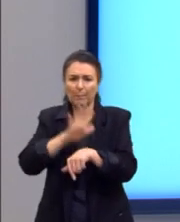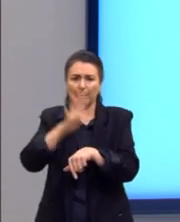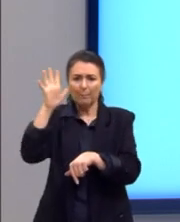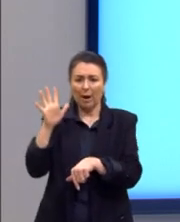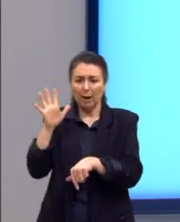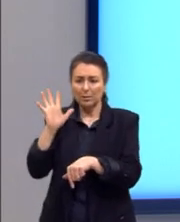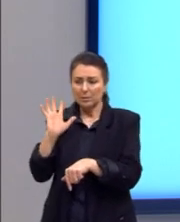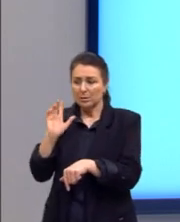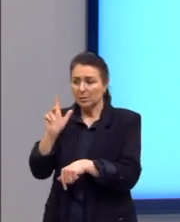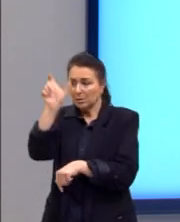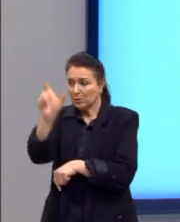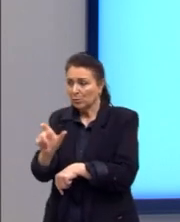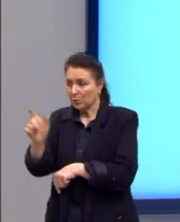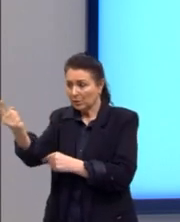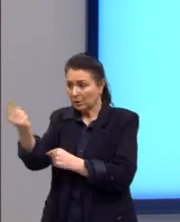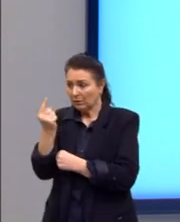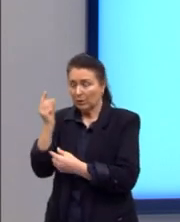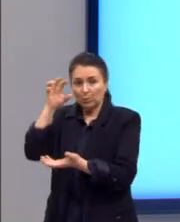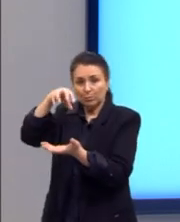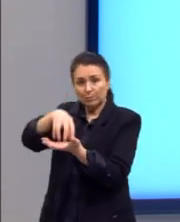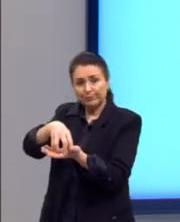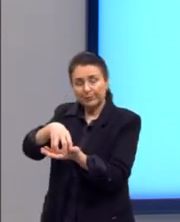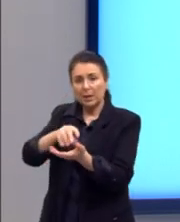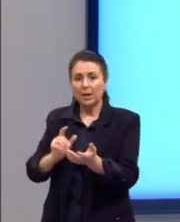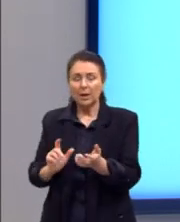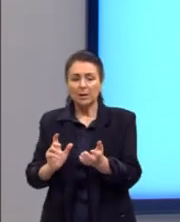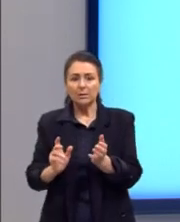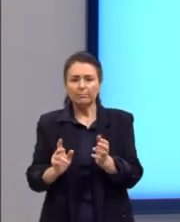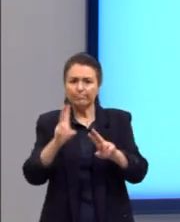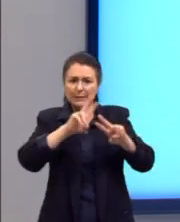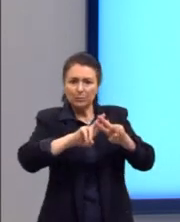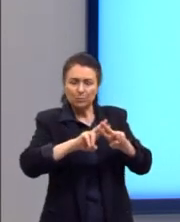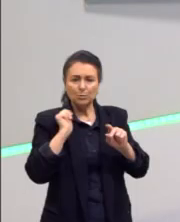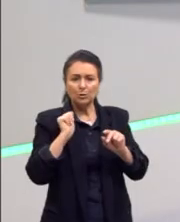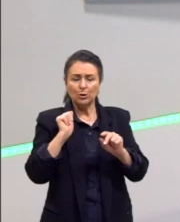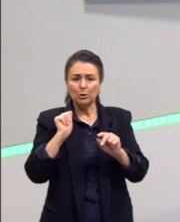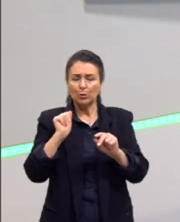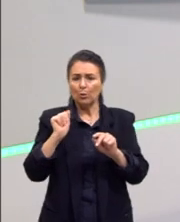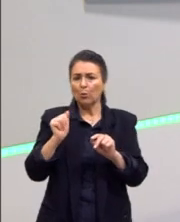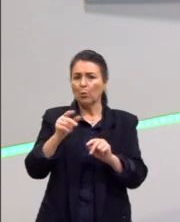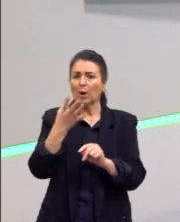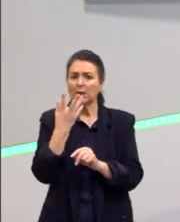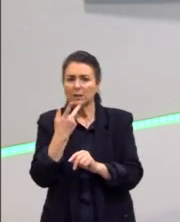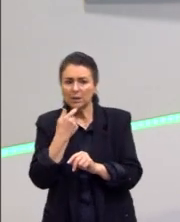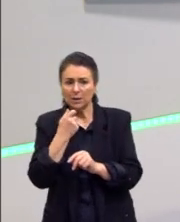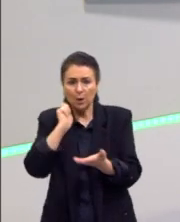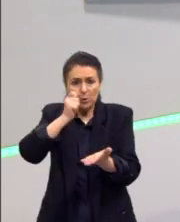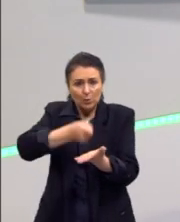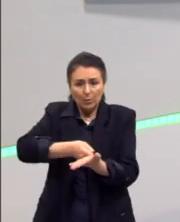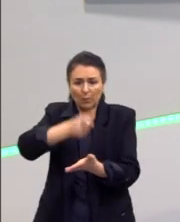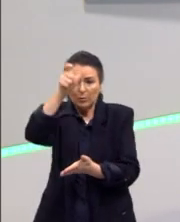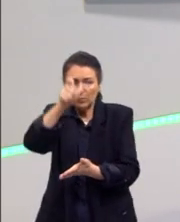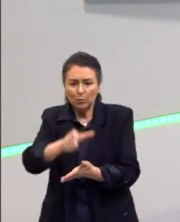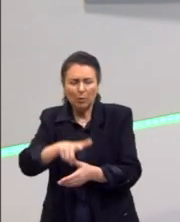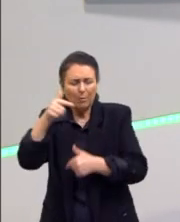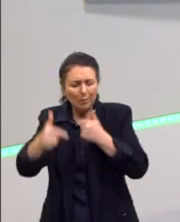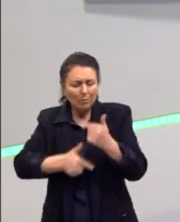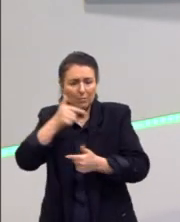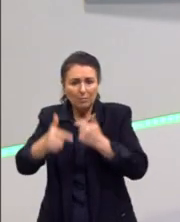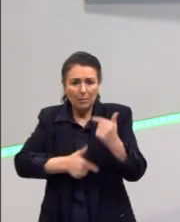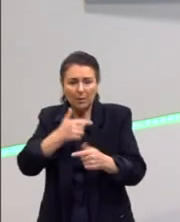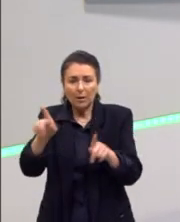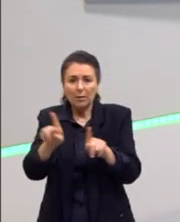os colonizadores. E eles, às vezes, sequestravam crianças para obrigar as pessoas a trabalhar mais. E eles também